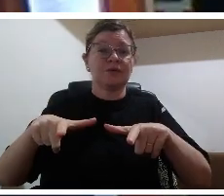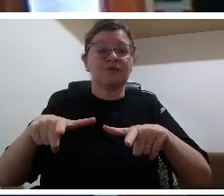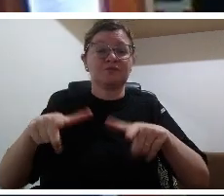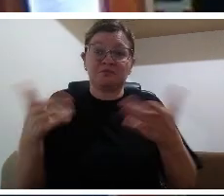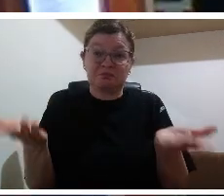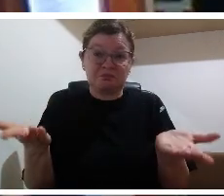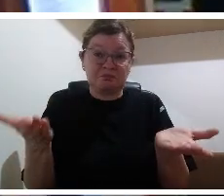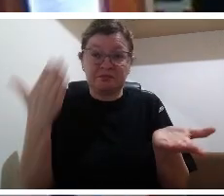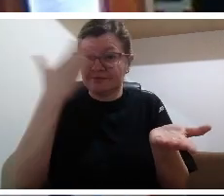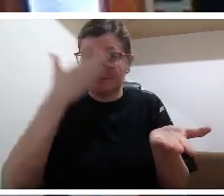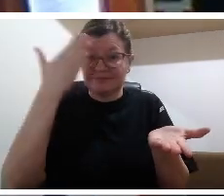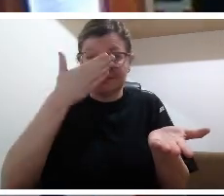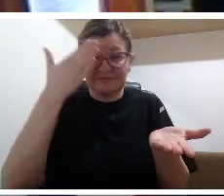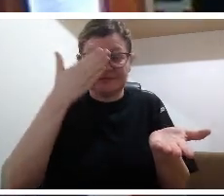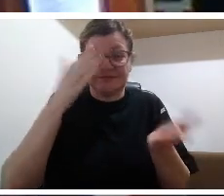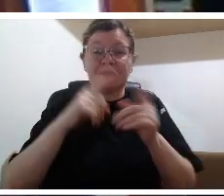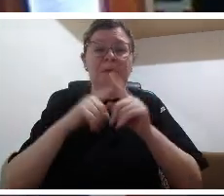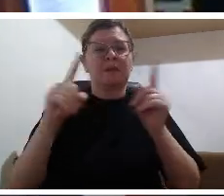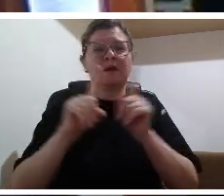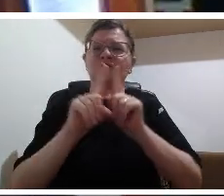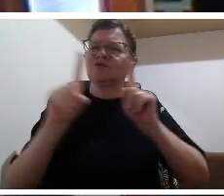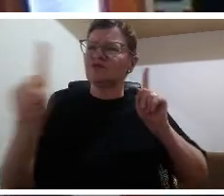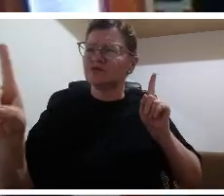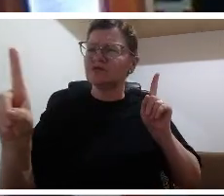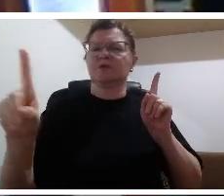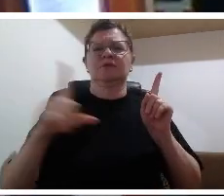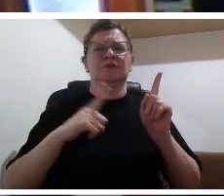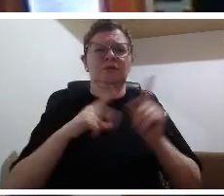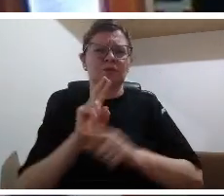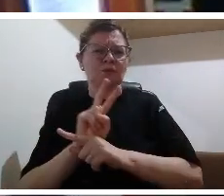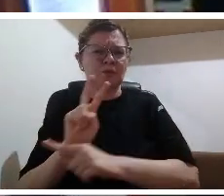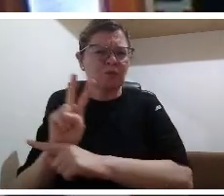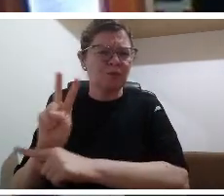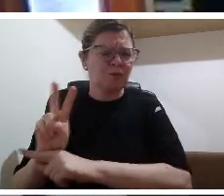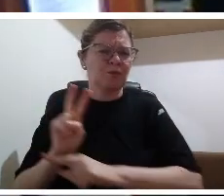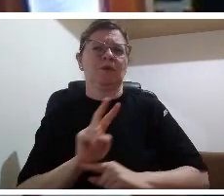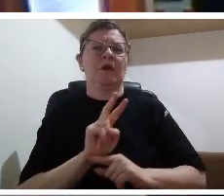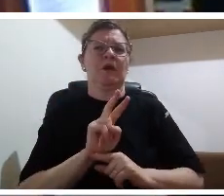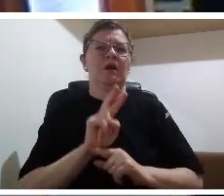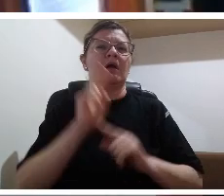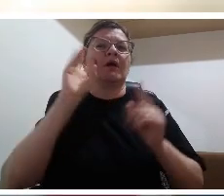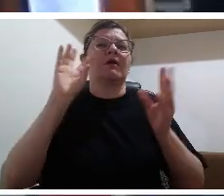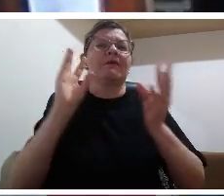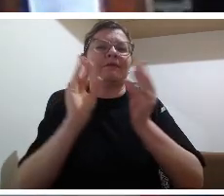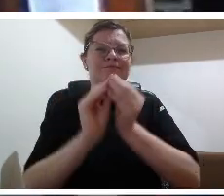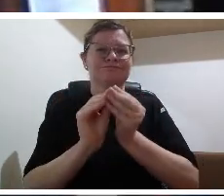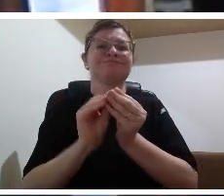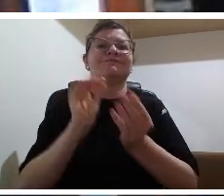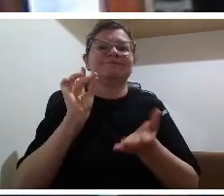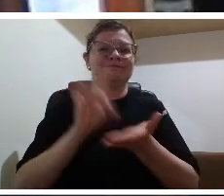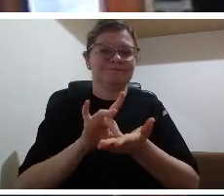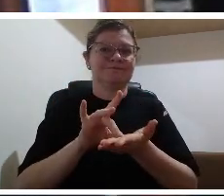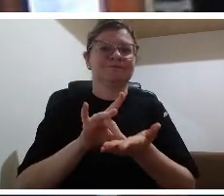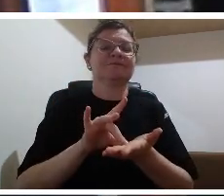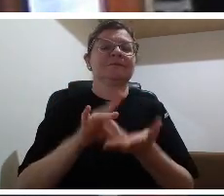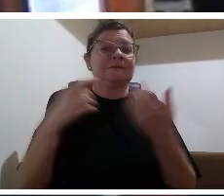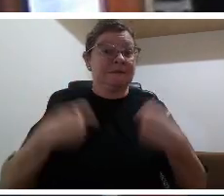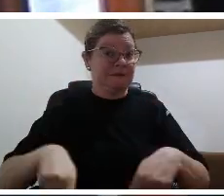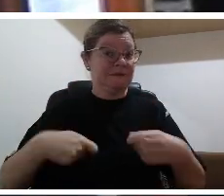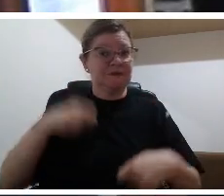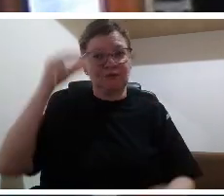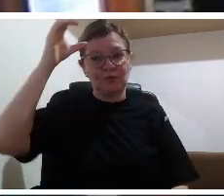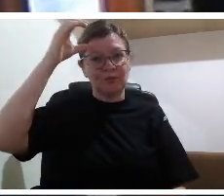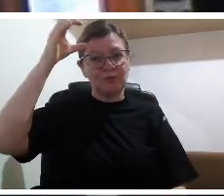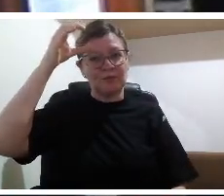concretos que devem ser conscientes quando você vai a um lugar onde tem que se